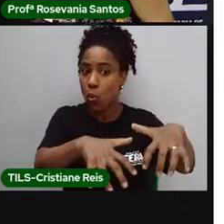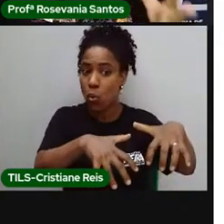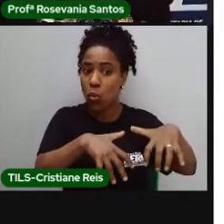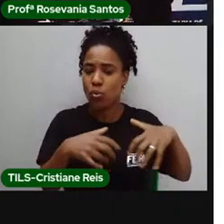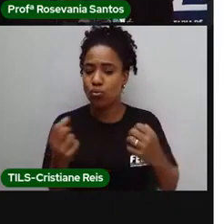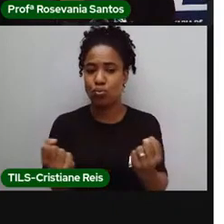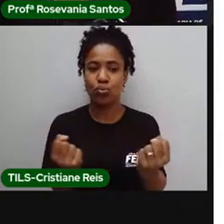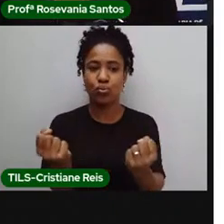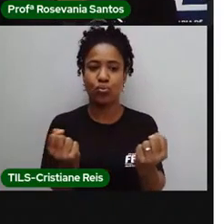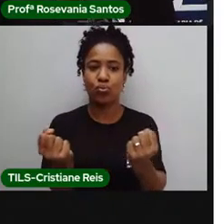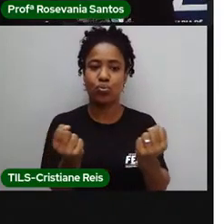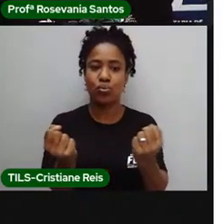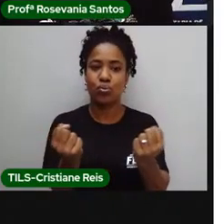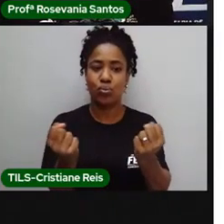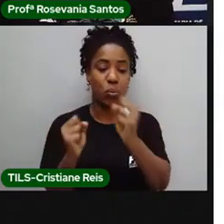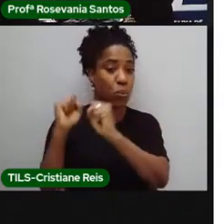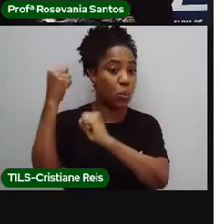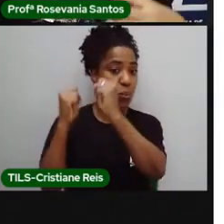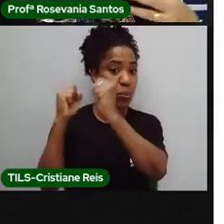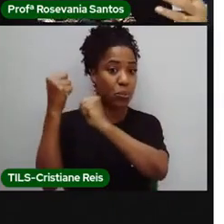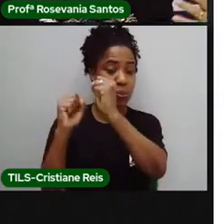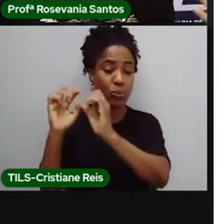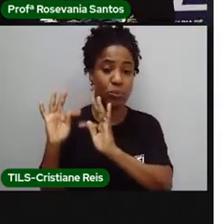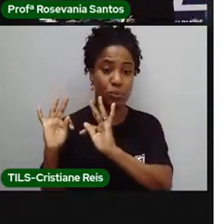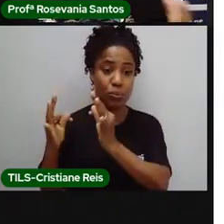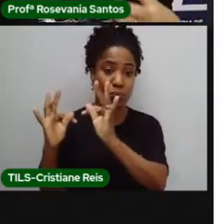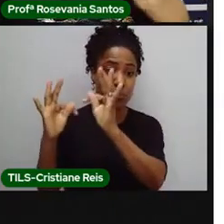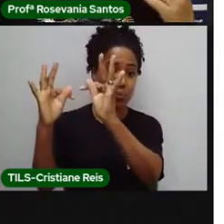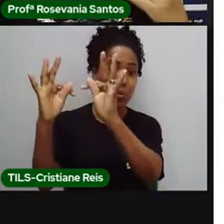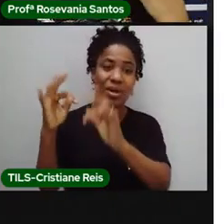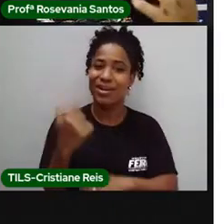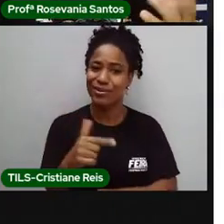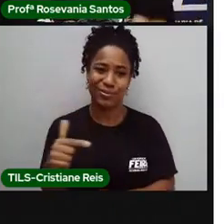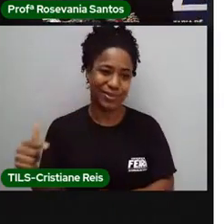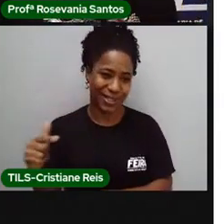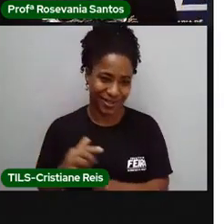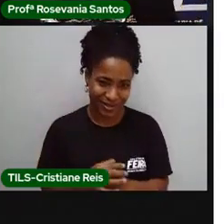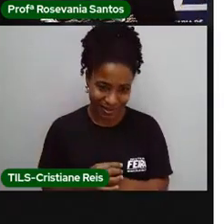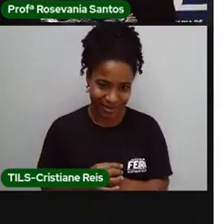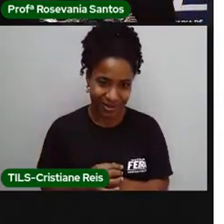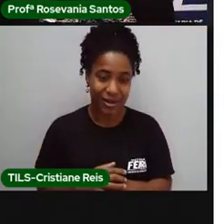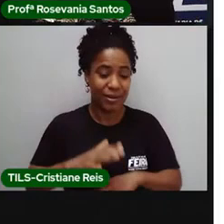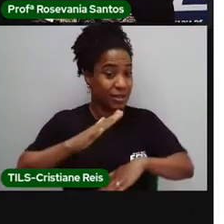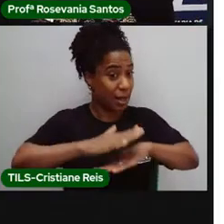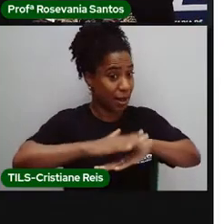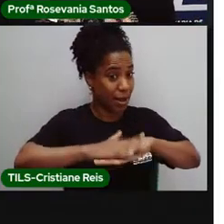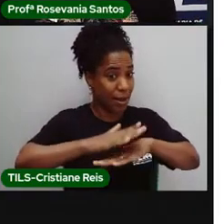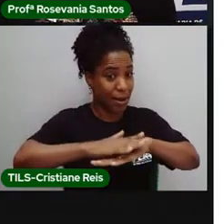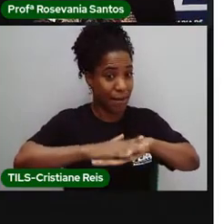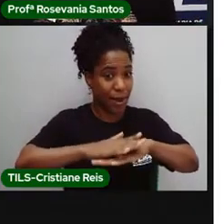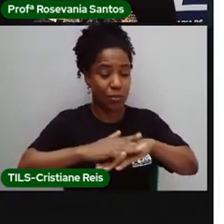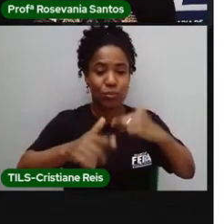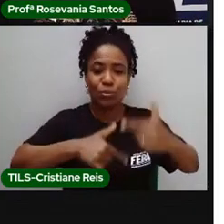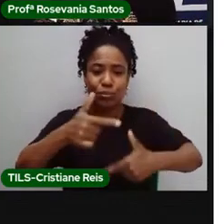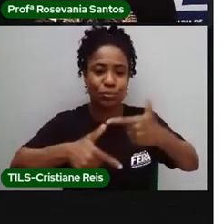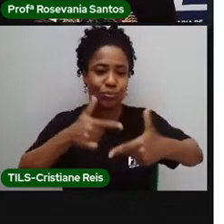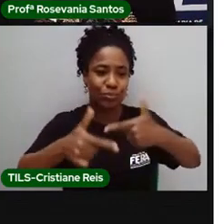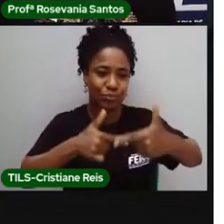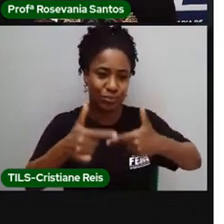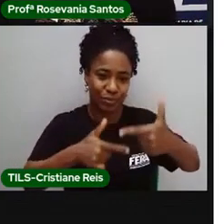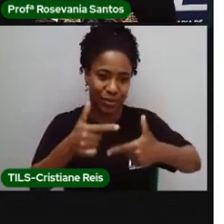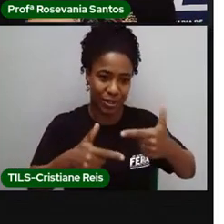pouco desenvolvimento tecnológico aí. É muito mais mesmo expertise do trabalhador. Então, não tem um